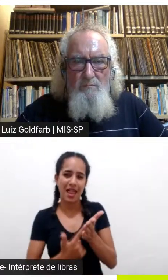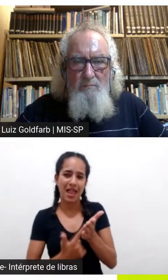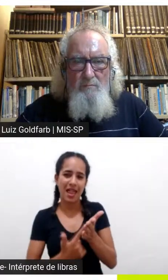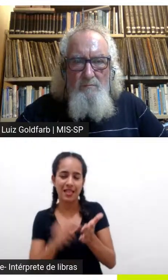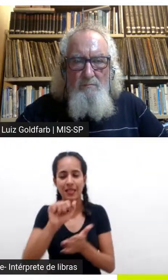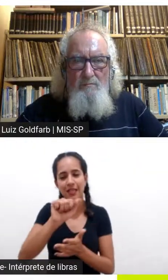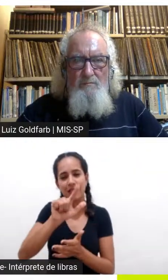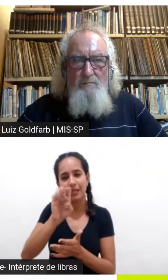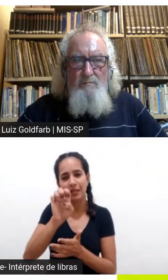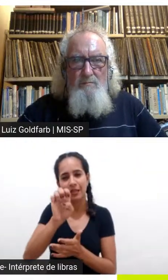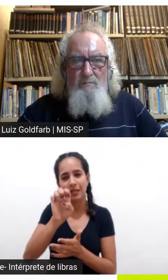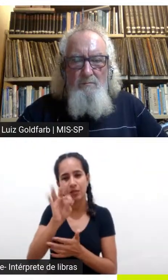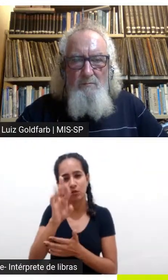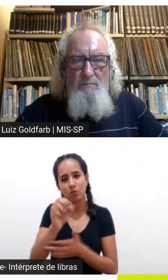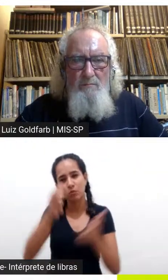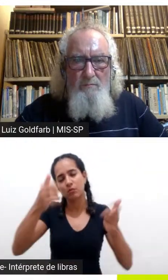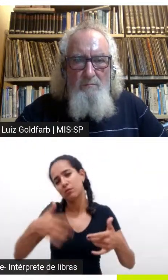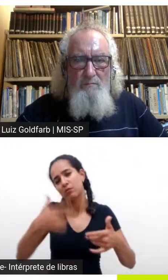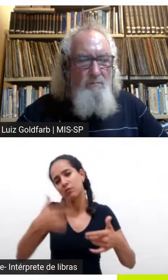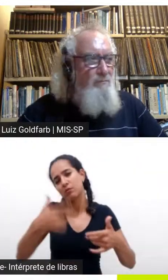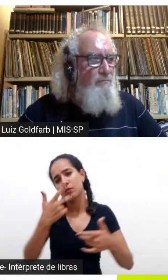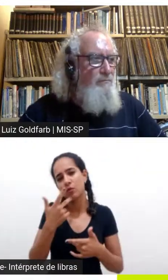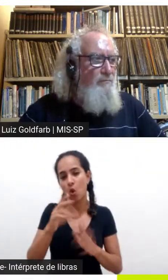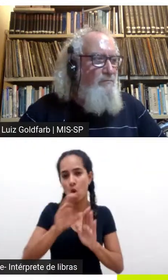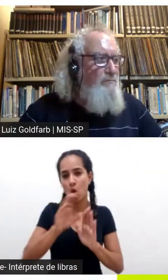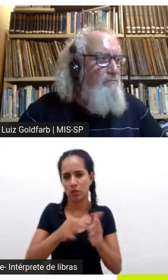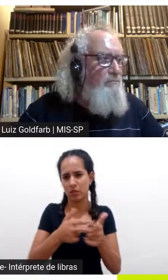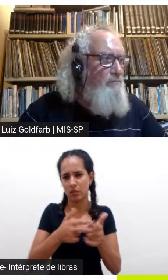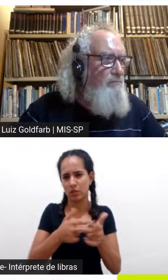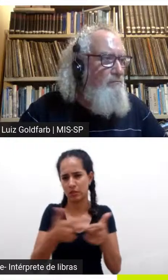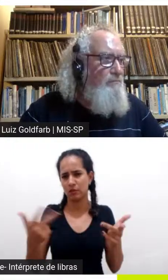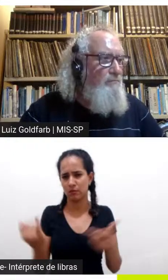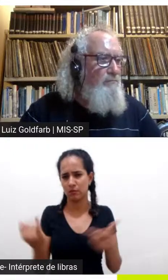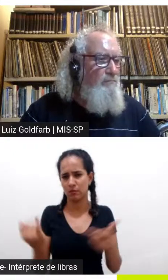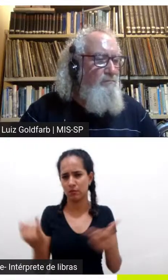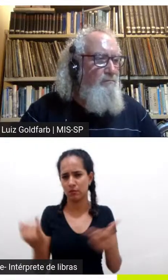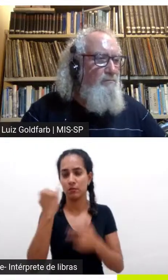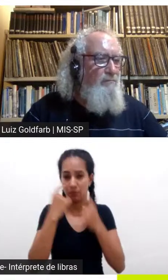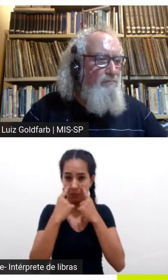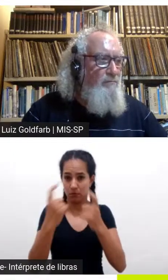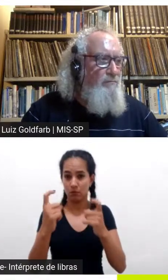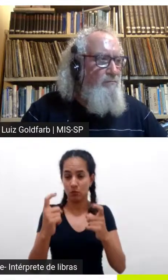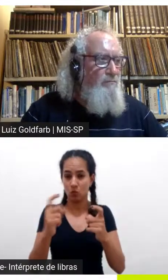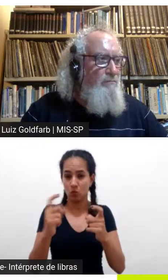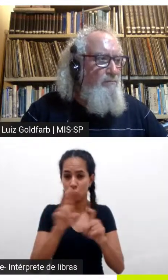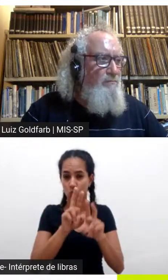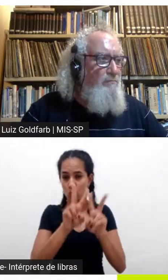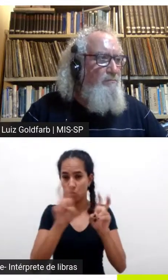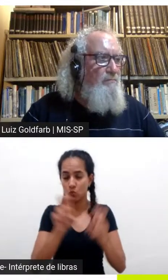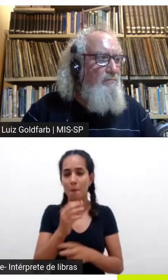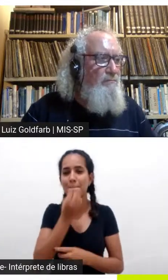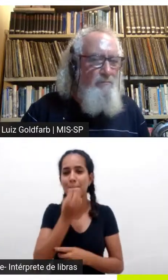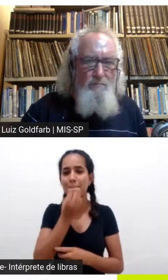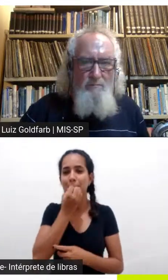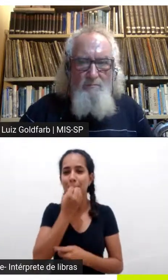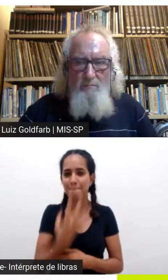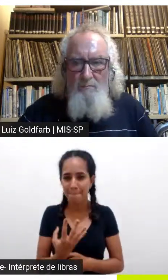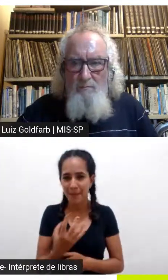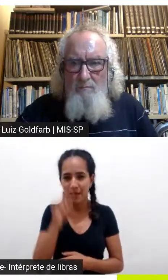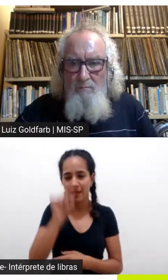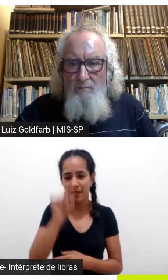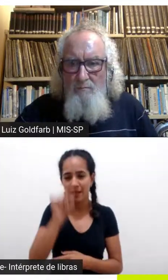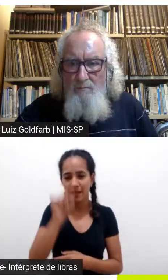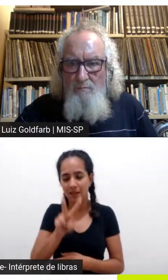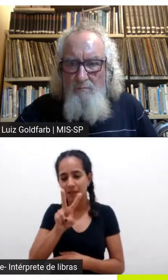fala sobre o bem viver esse conceito super interessante o nome do livro é o bem viver dois pontos uma oportunidade para